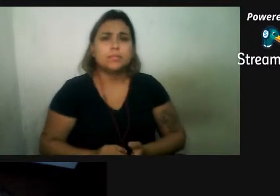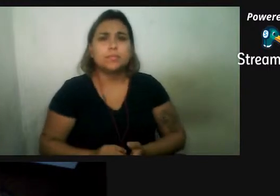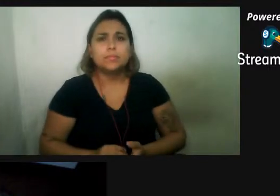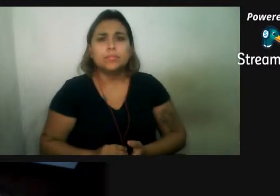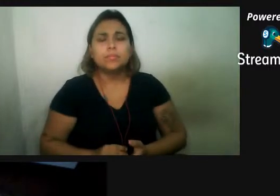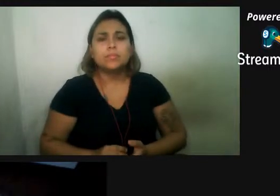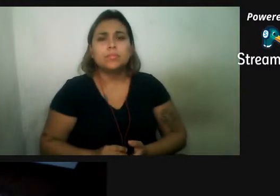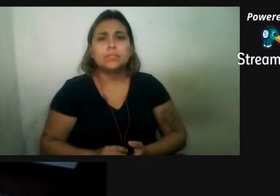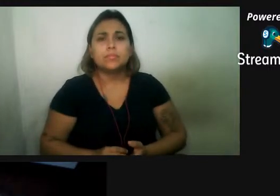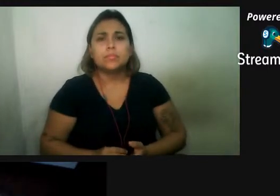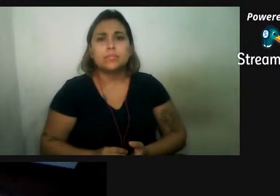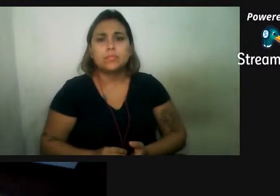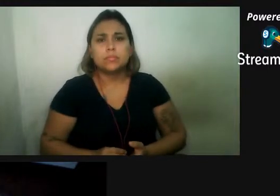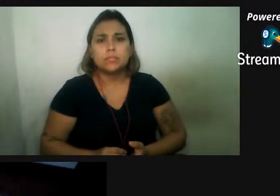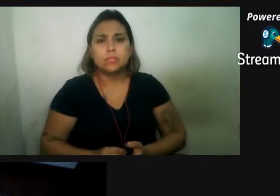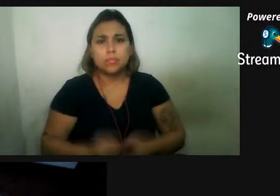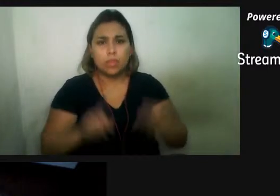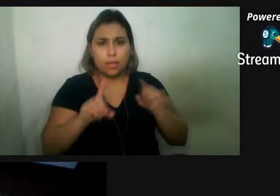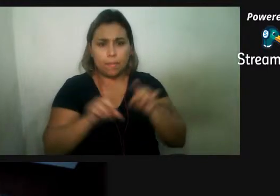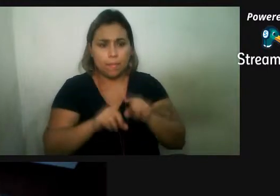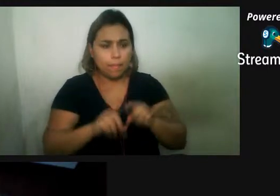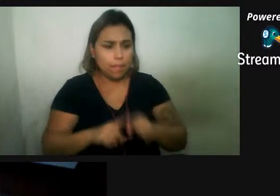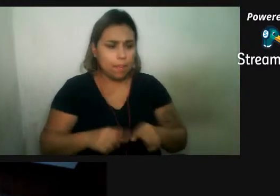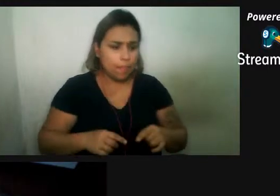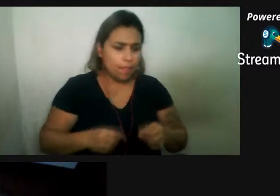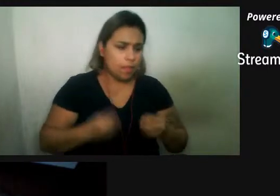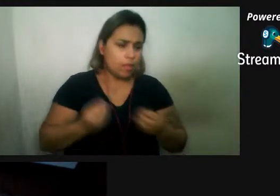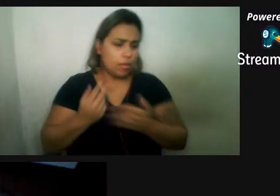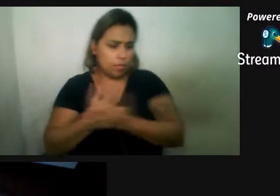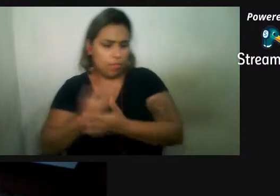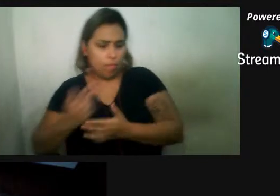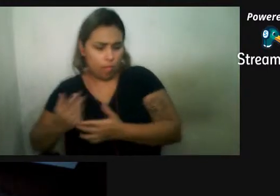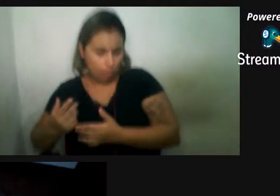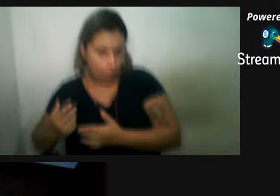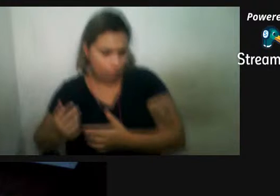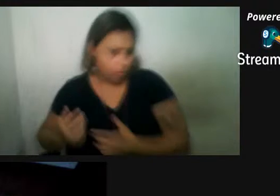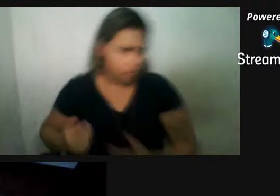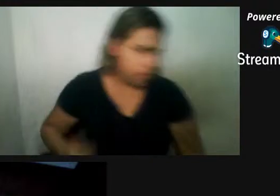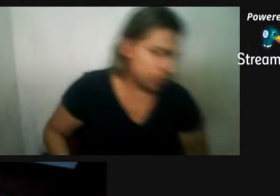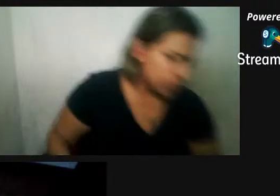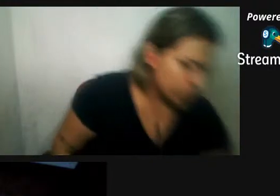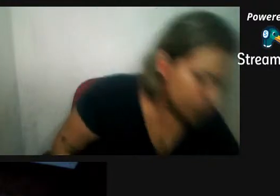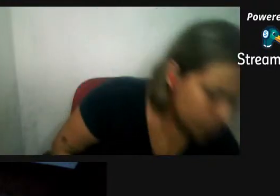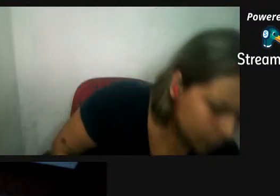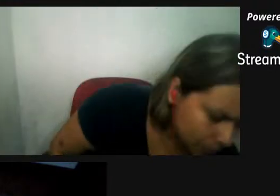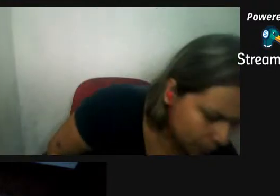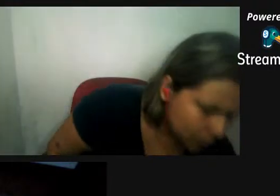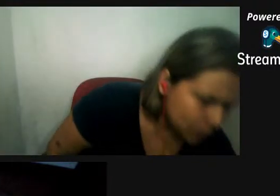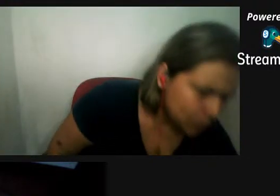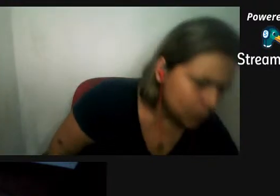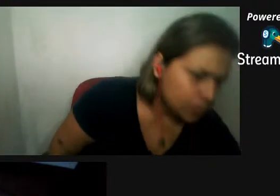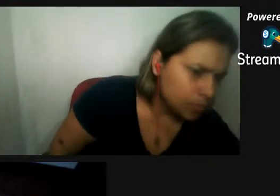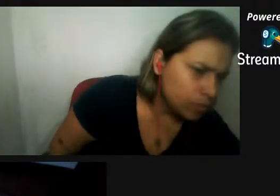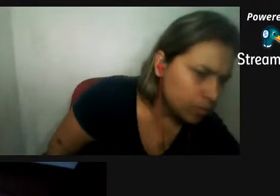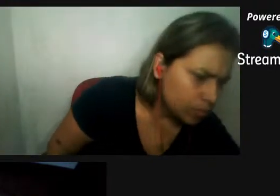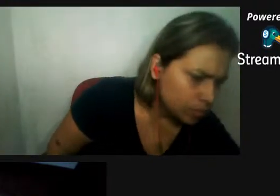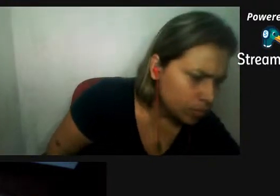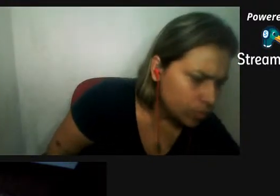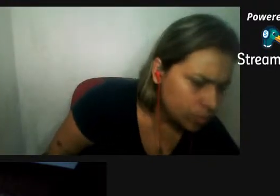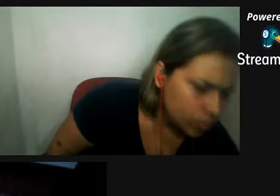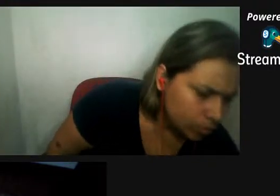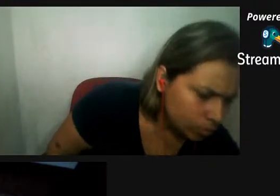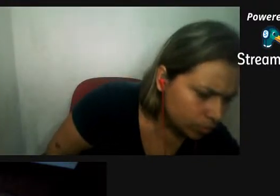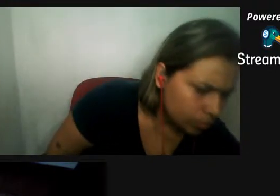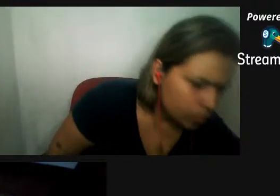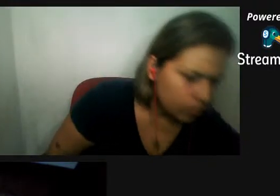na natureza não se tem muita documentação sobre isso, né? Em alguns casos até porque é difícil a gente conseguir